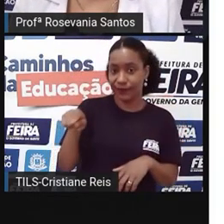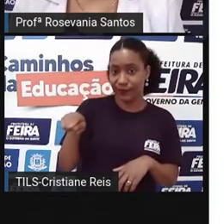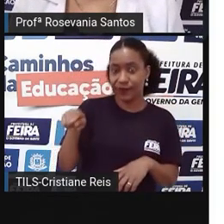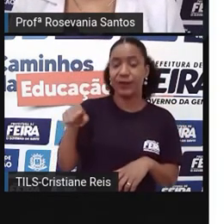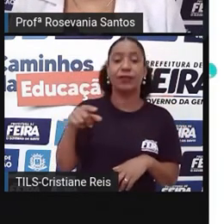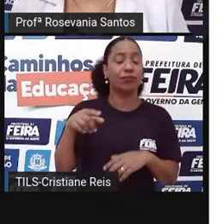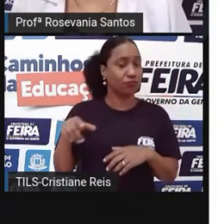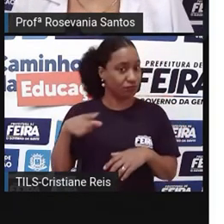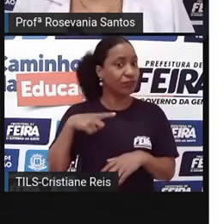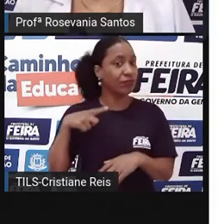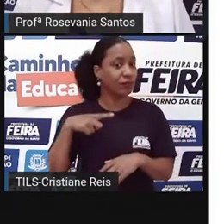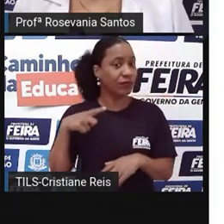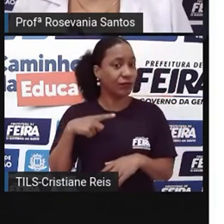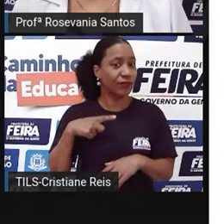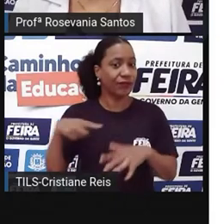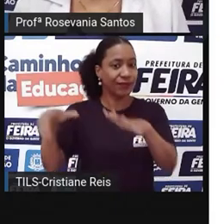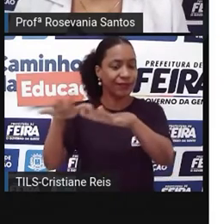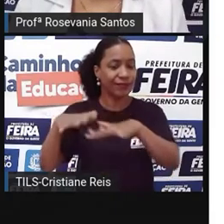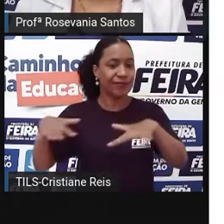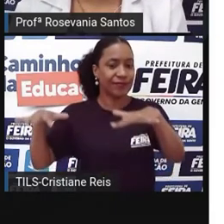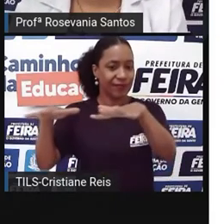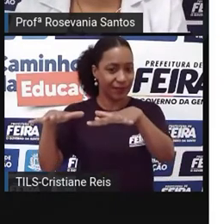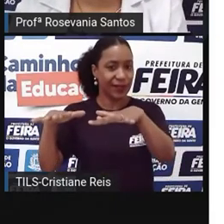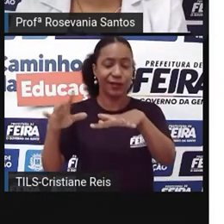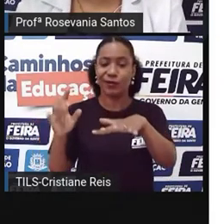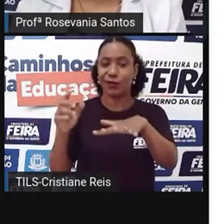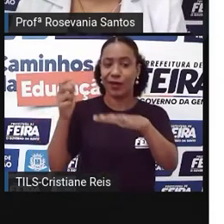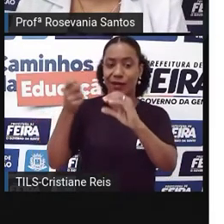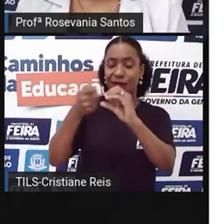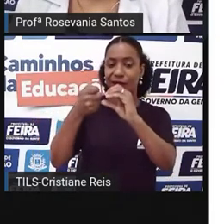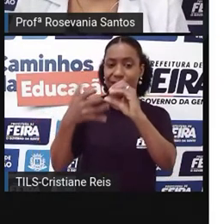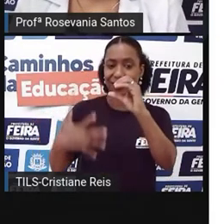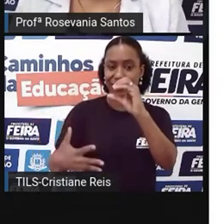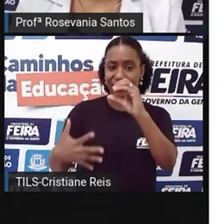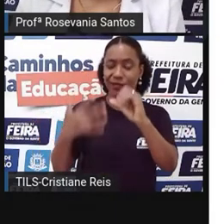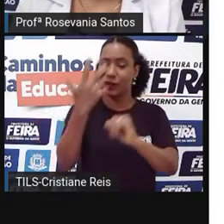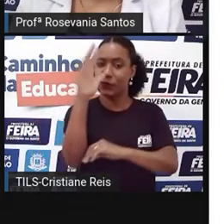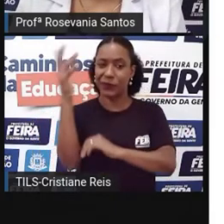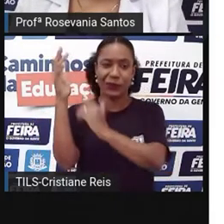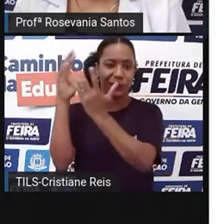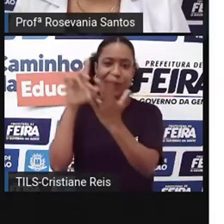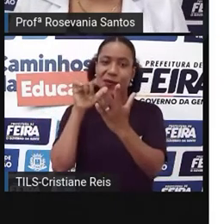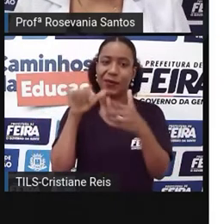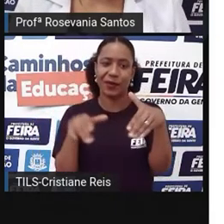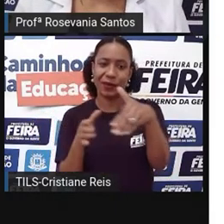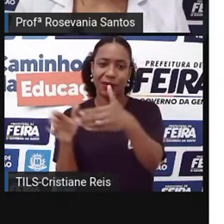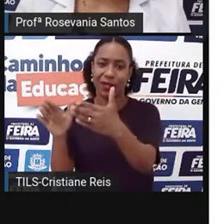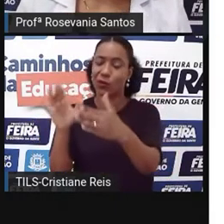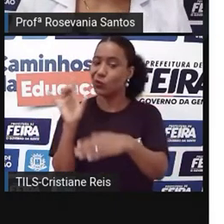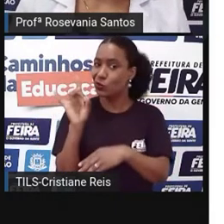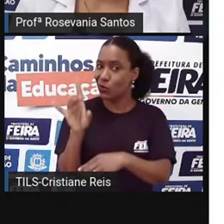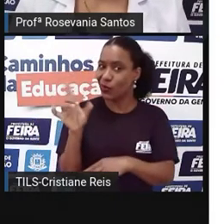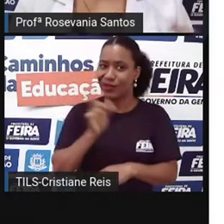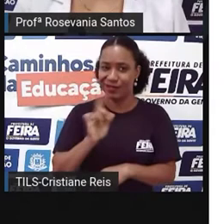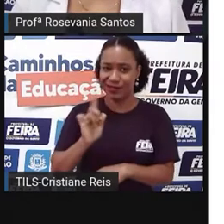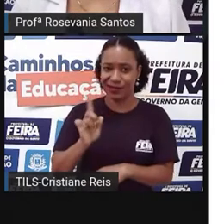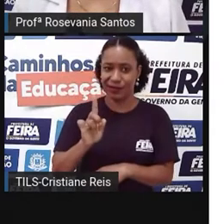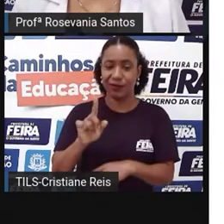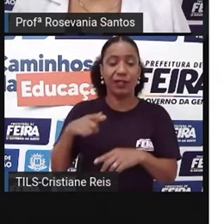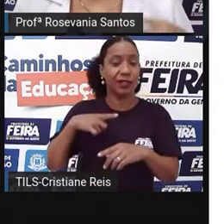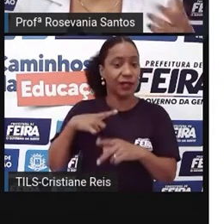Franca de Manaus, que, na realidade, né, para reduzir as desigualdades regionais, porque a gente tem nas outras regiões,